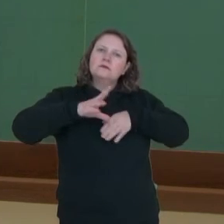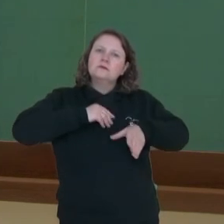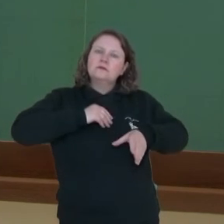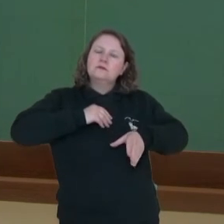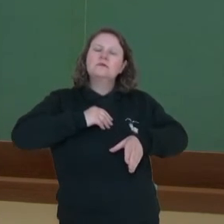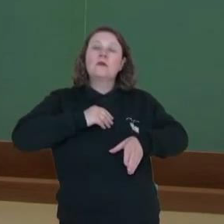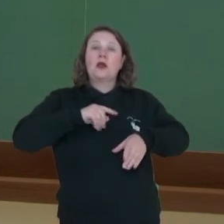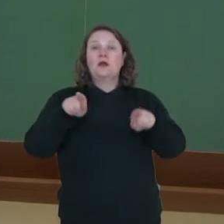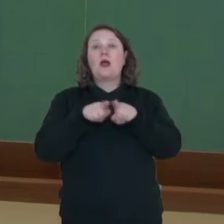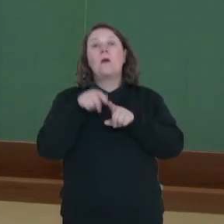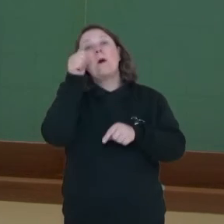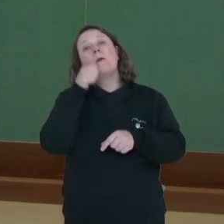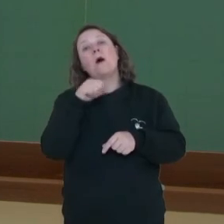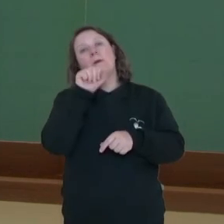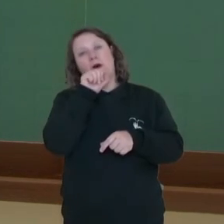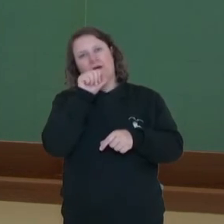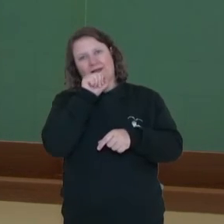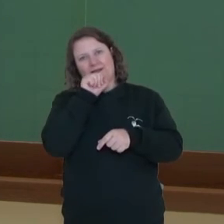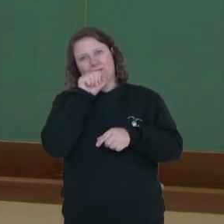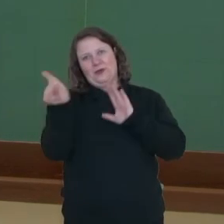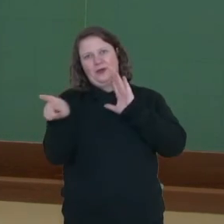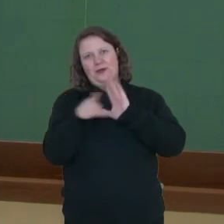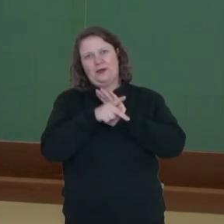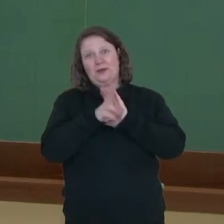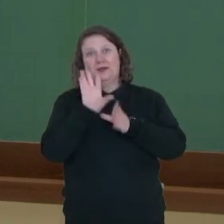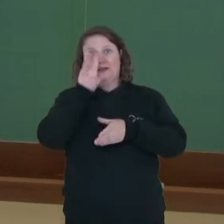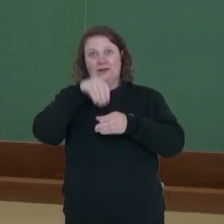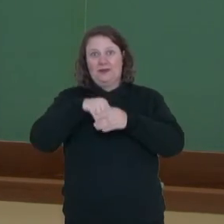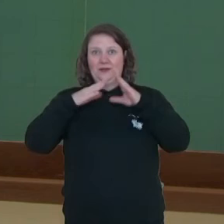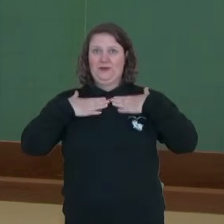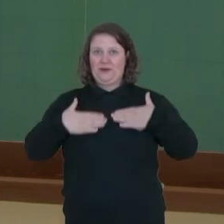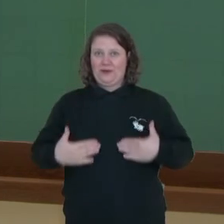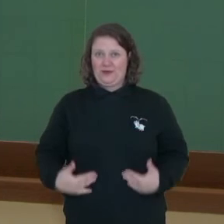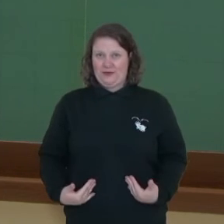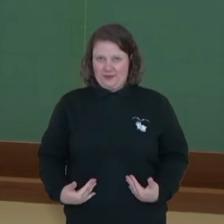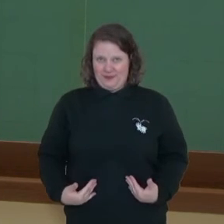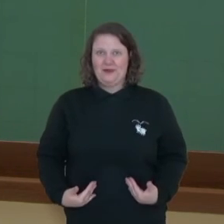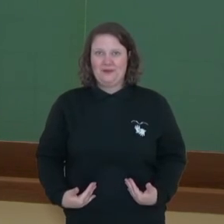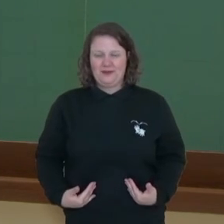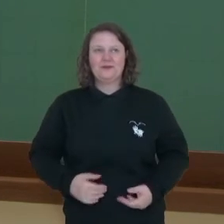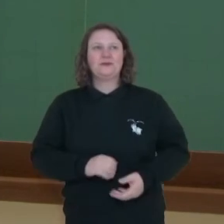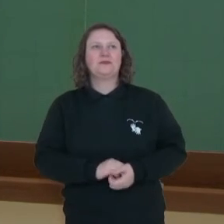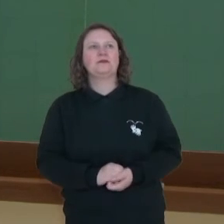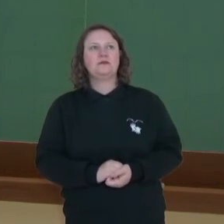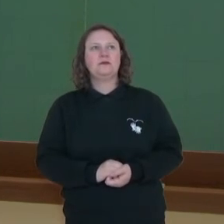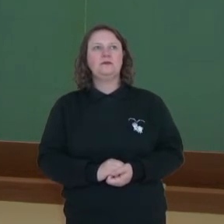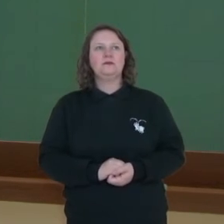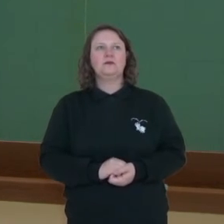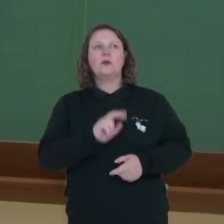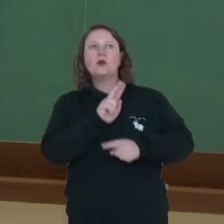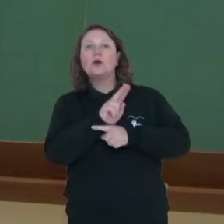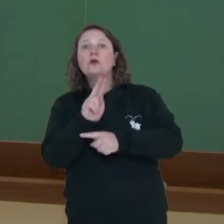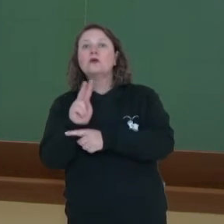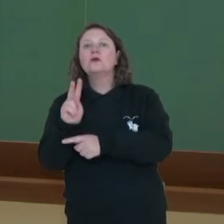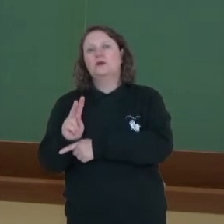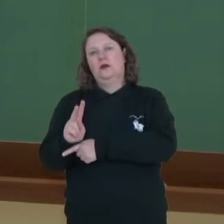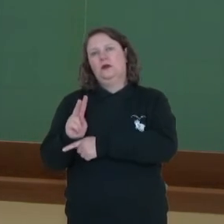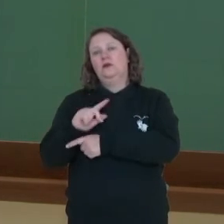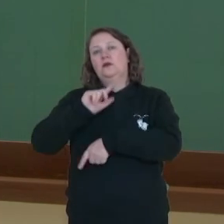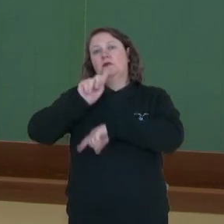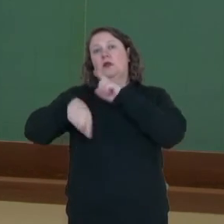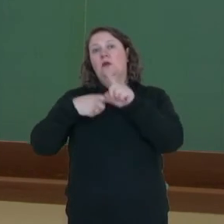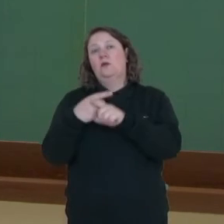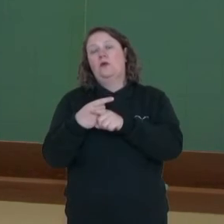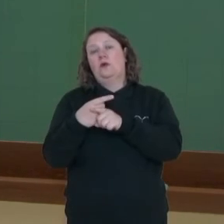energia da mãe. Depende diretamente da mãe para a nutrição. Os cuidados parentais, após a